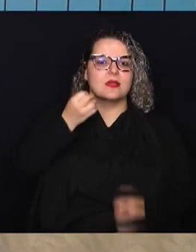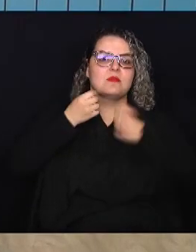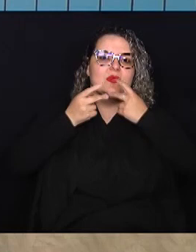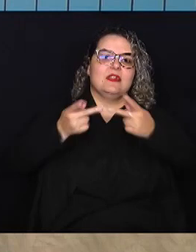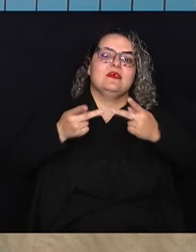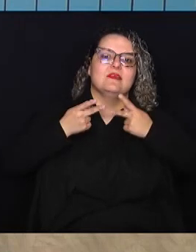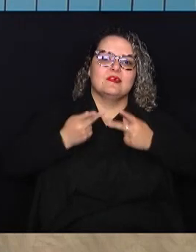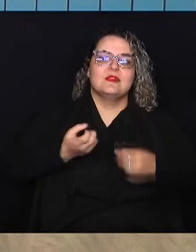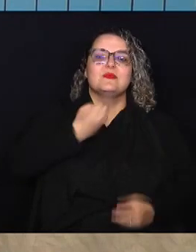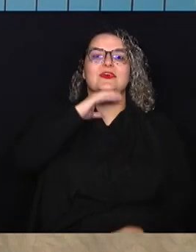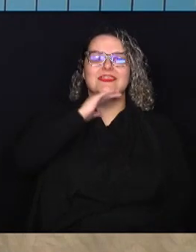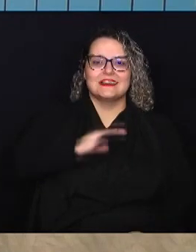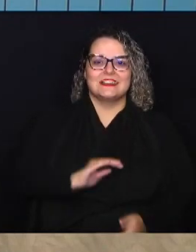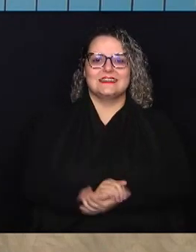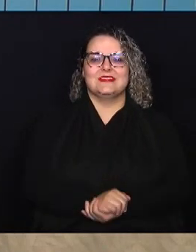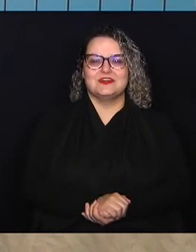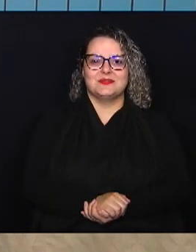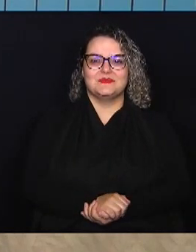bem-vindo e boa tarde.